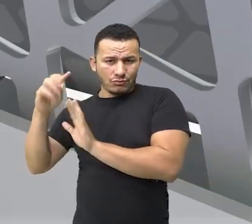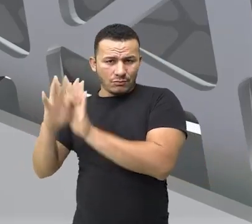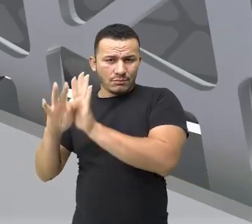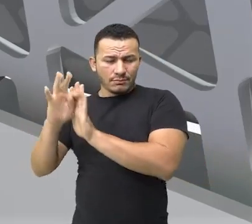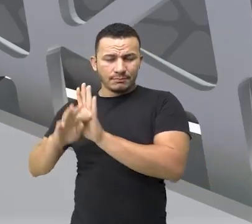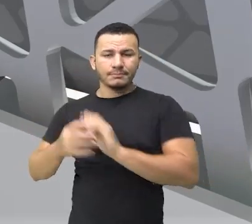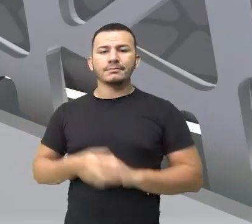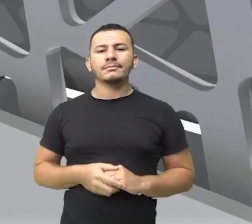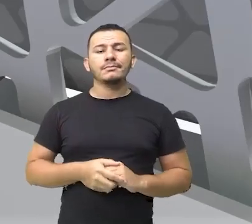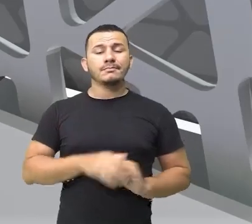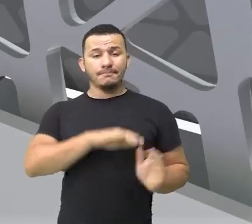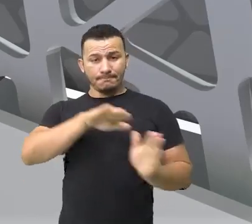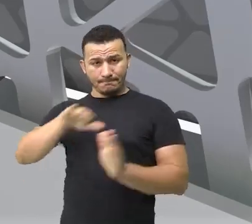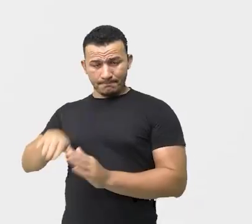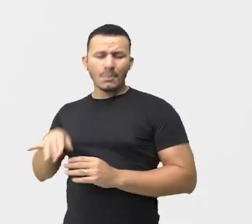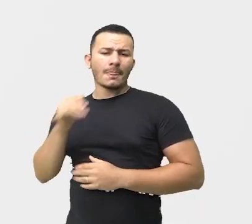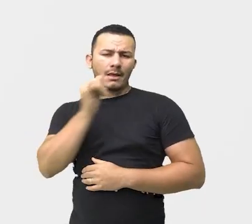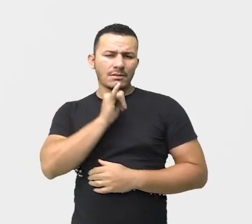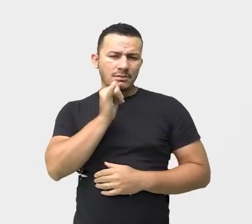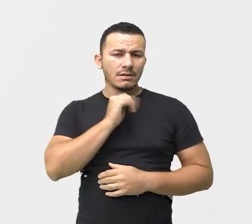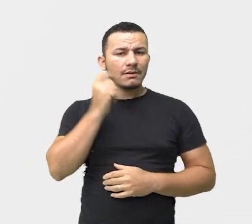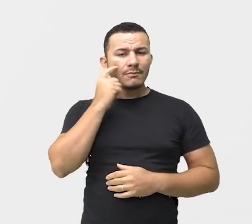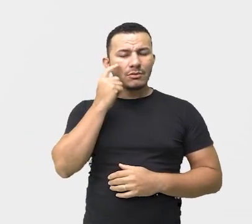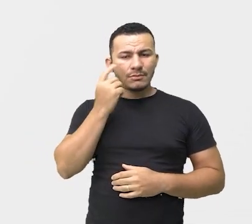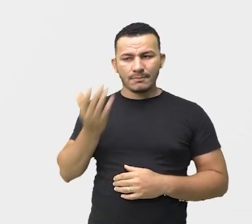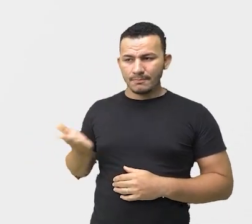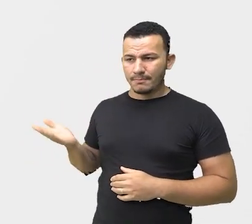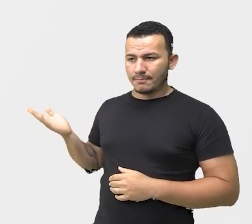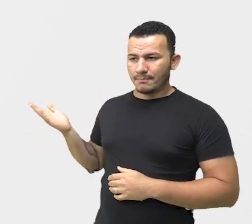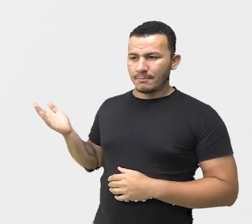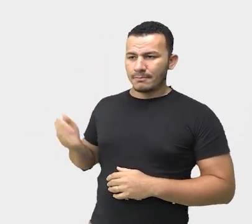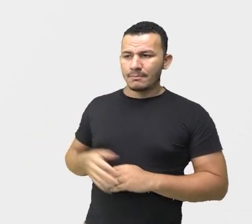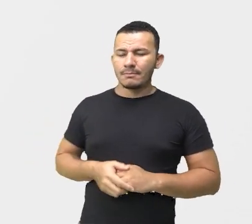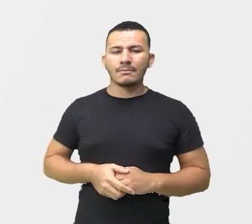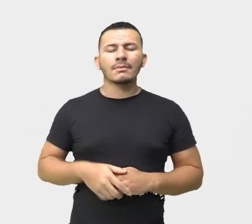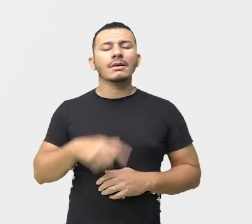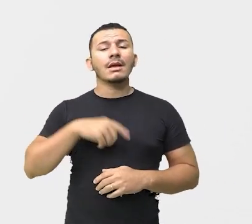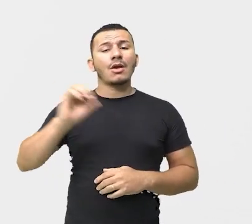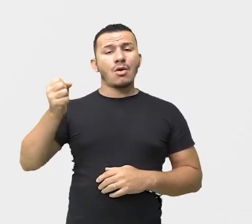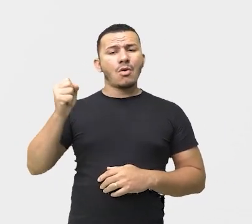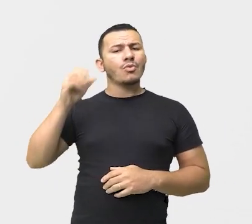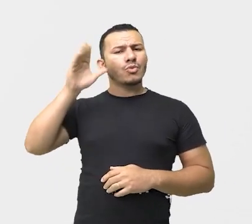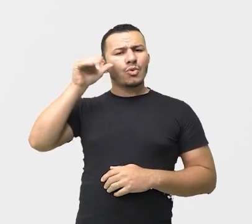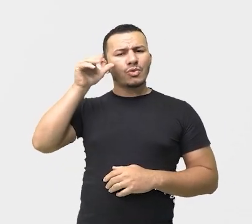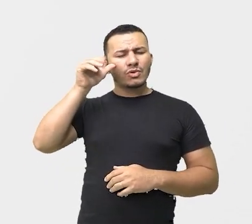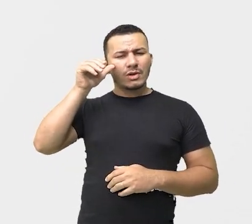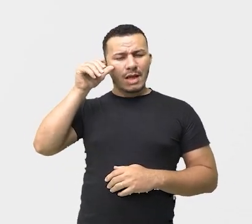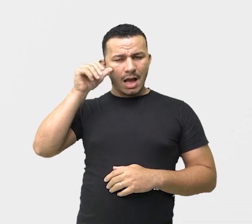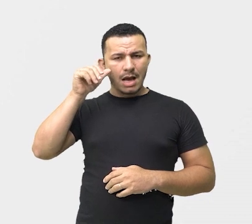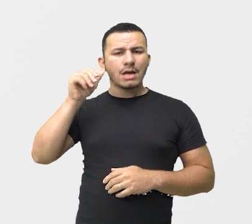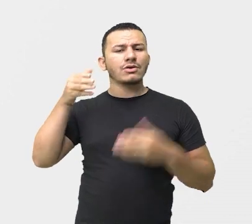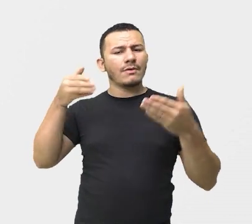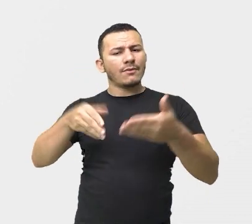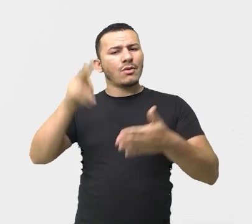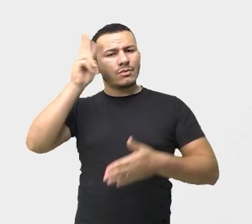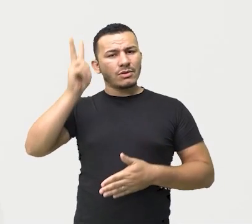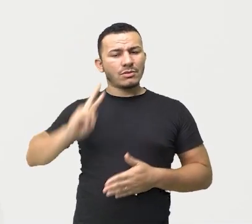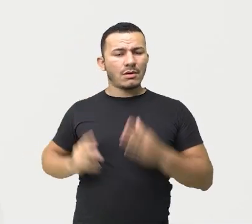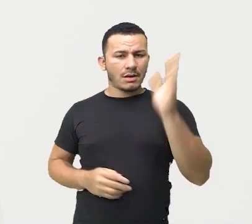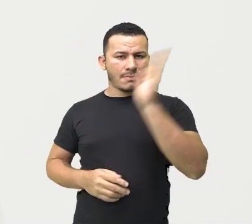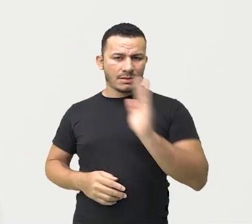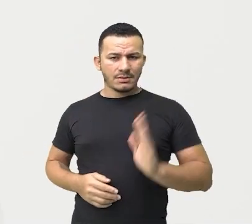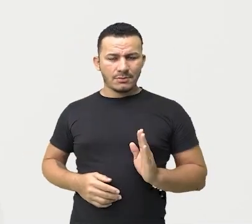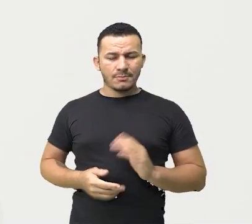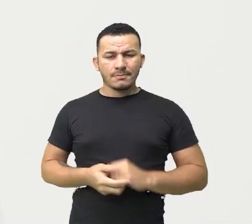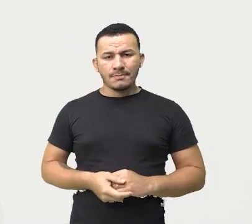um exemplo? Observem aqui no nosso exemplo de texto. Oito curiosidades sobre a história do Brasil, certo?